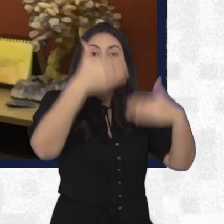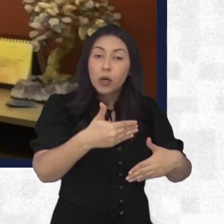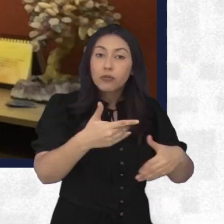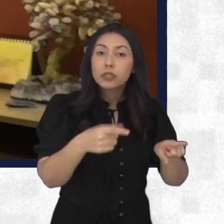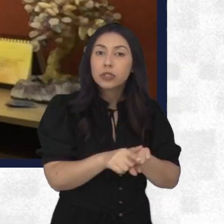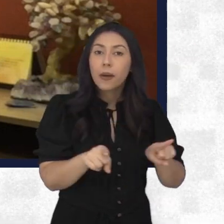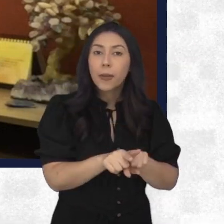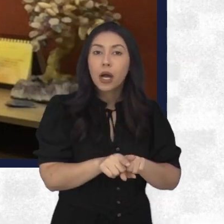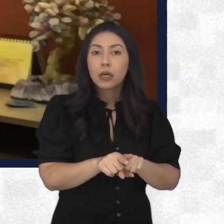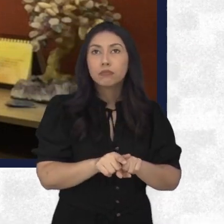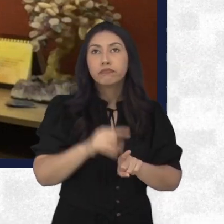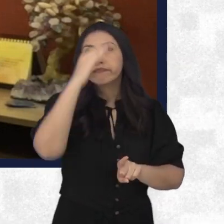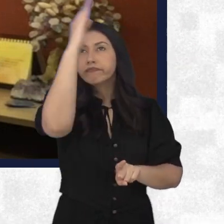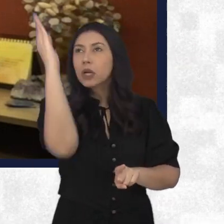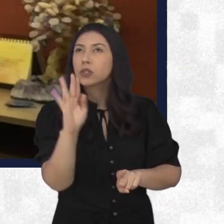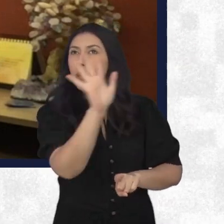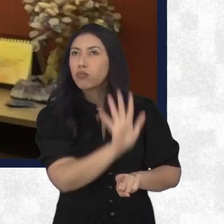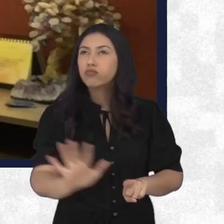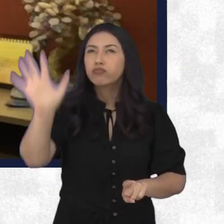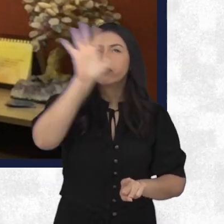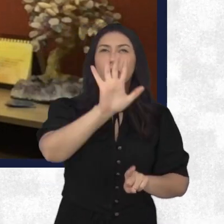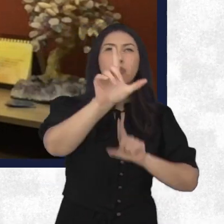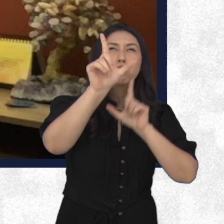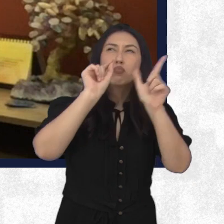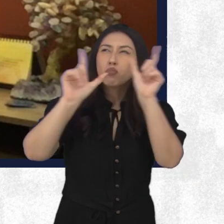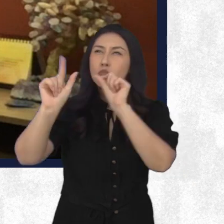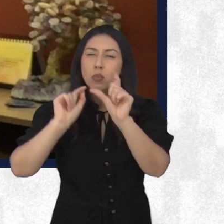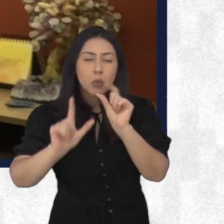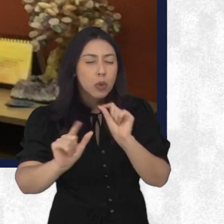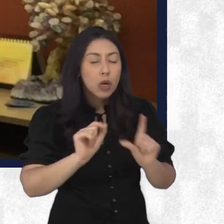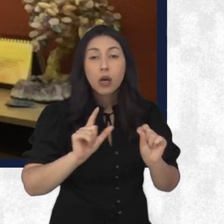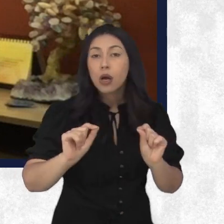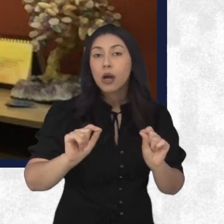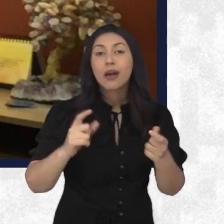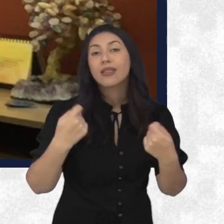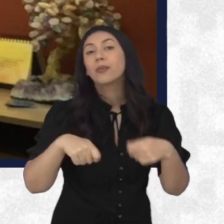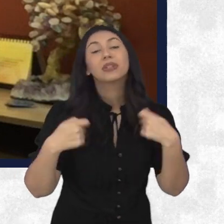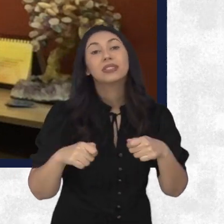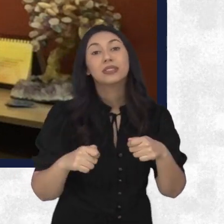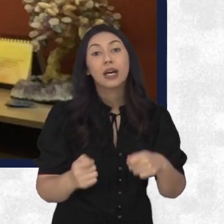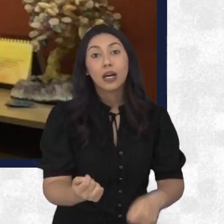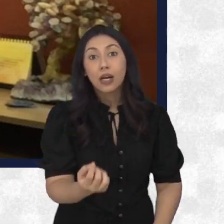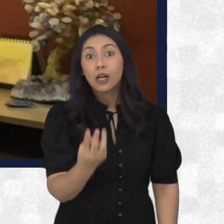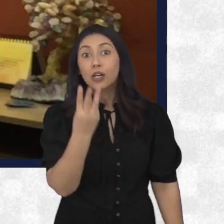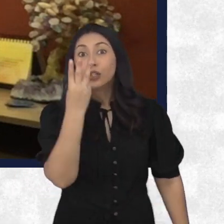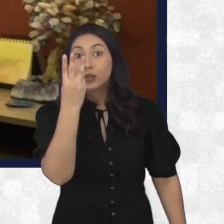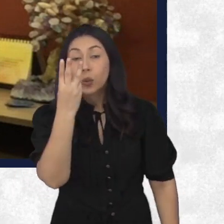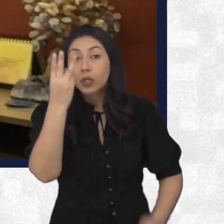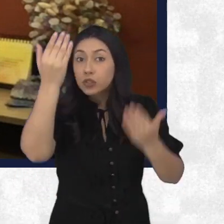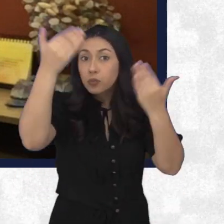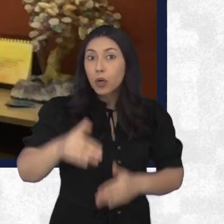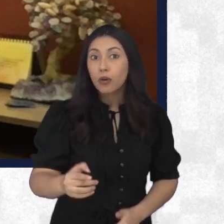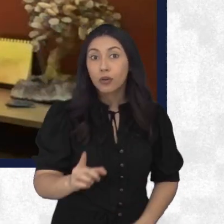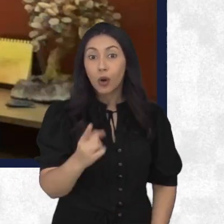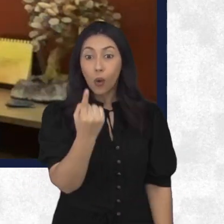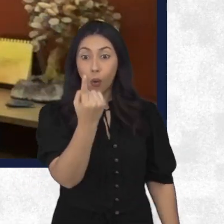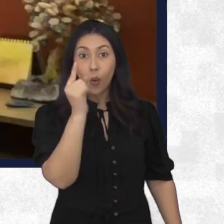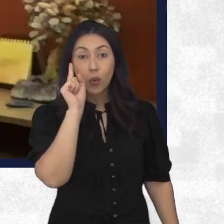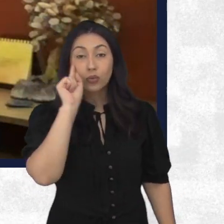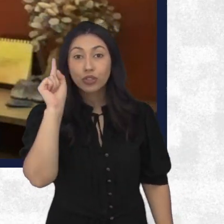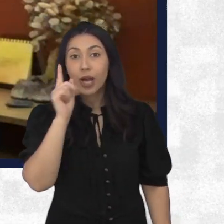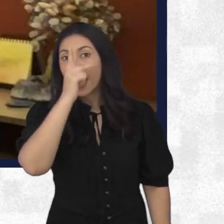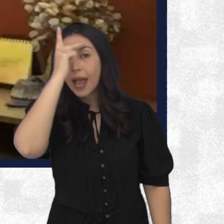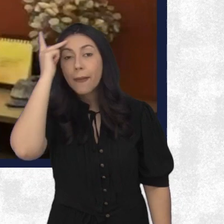quem são os melhores candidatos em nível nacional. Então, não vai ter aquela possibilidade de ter duas, três provas no mesmo dia. E aquele